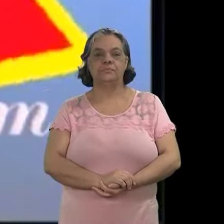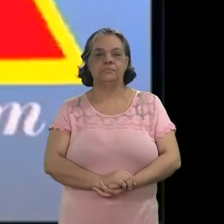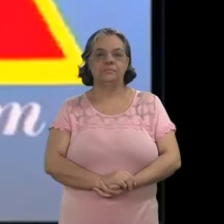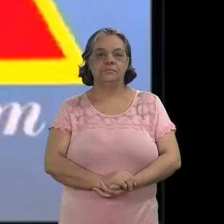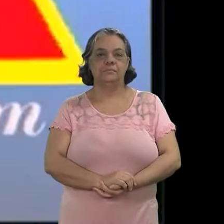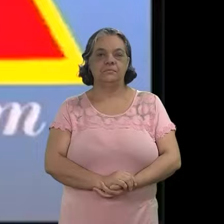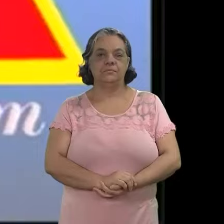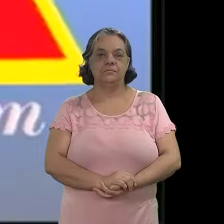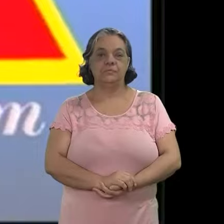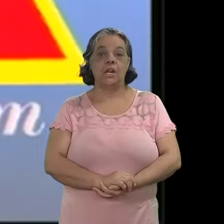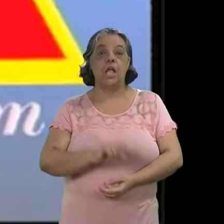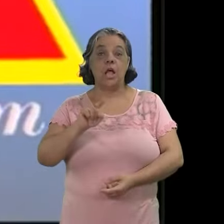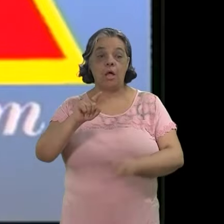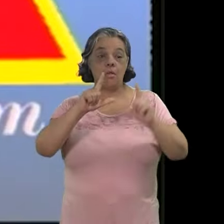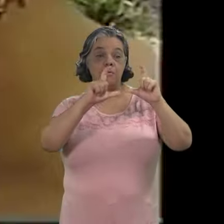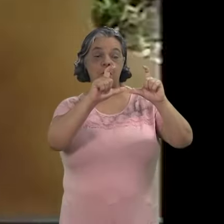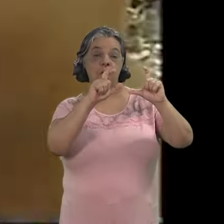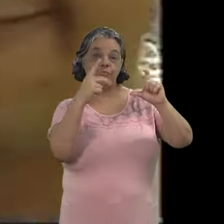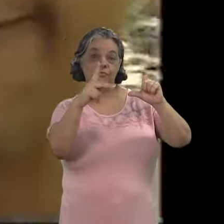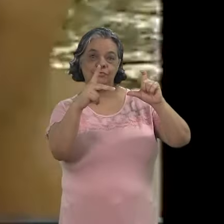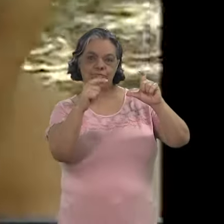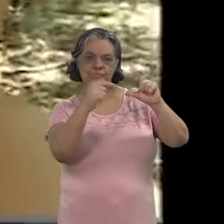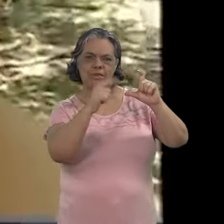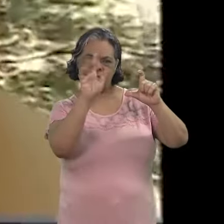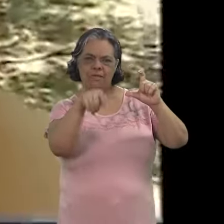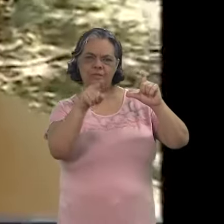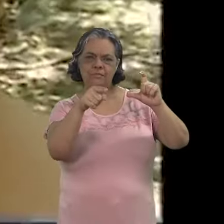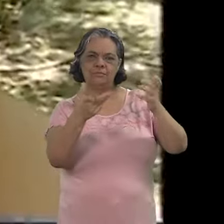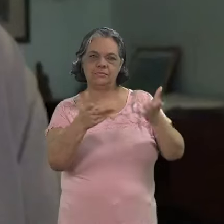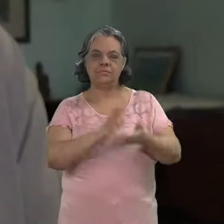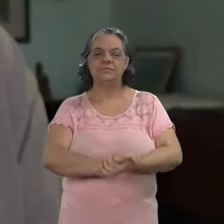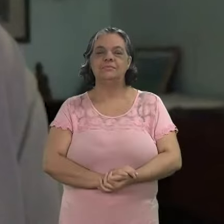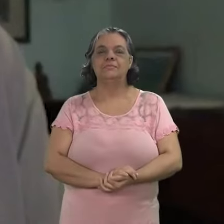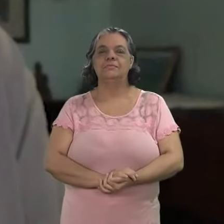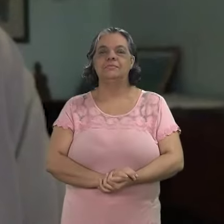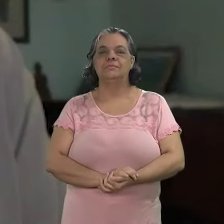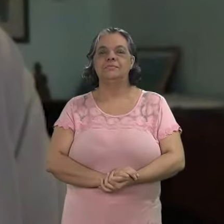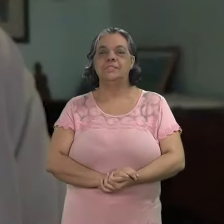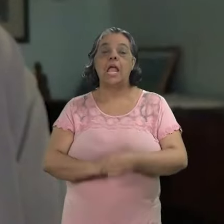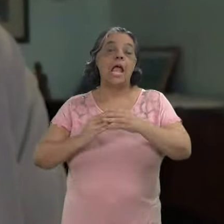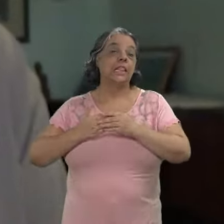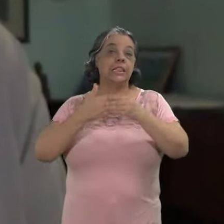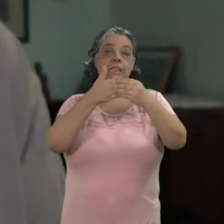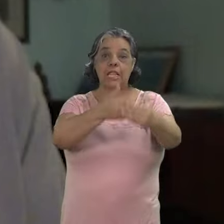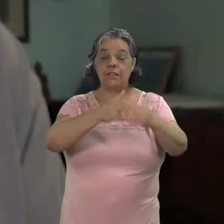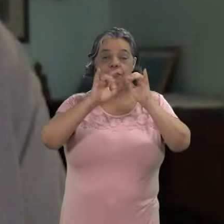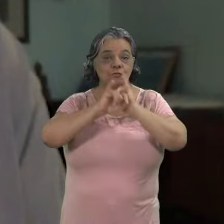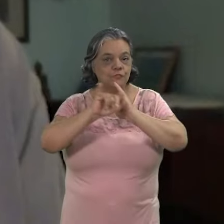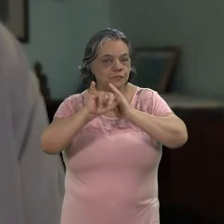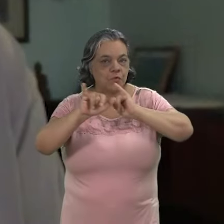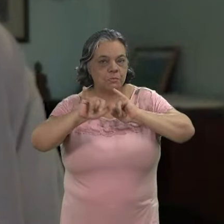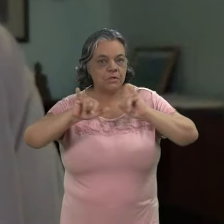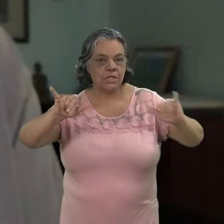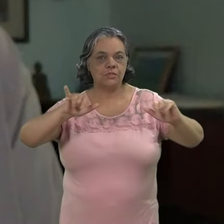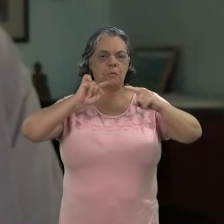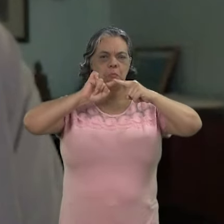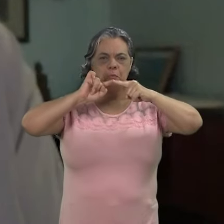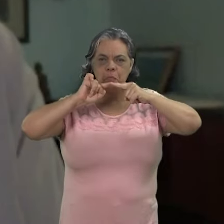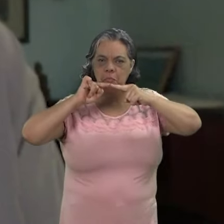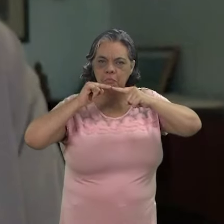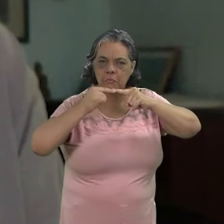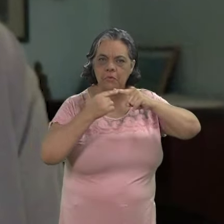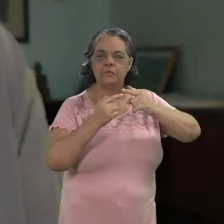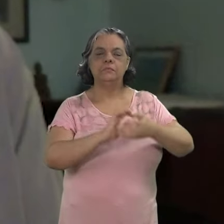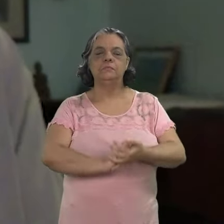TV Viva. Assuma a imagem. É isso aí. A gente leva a informação para o